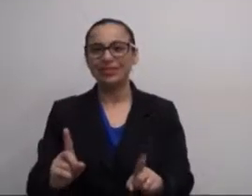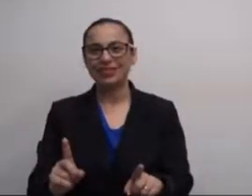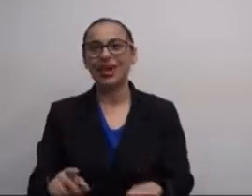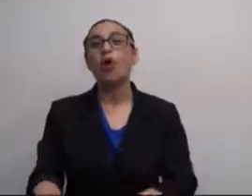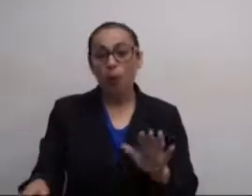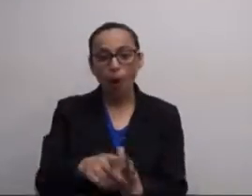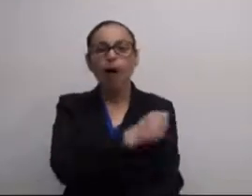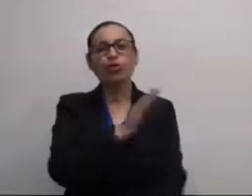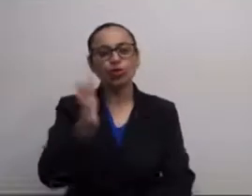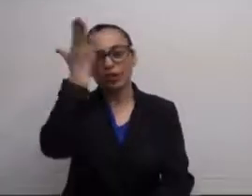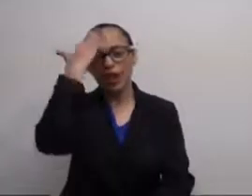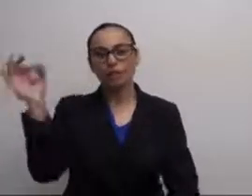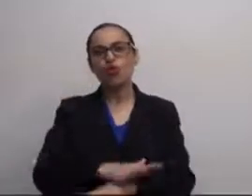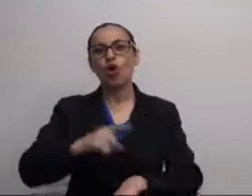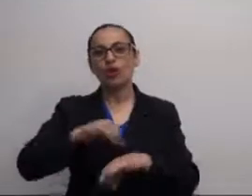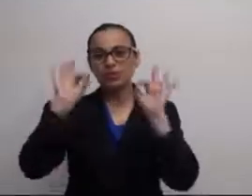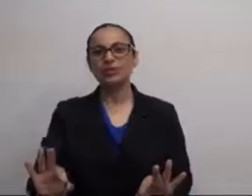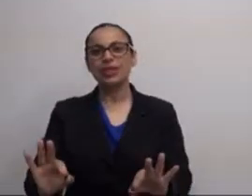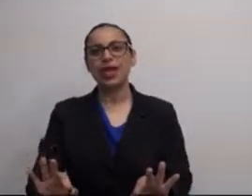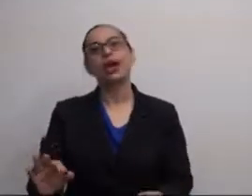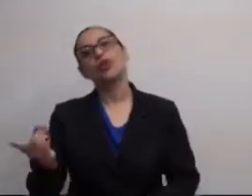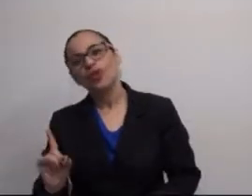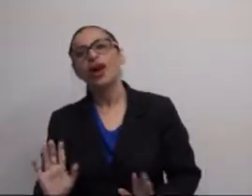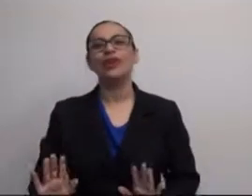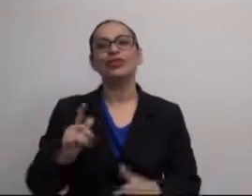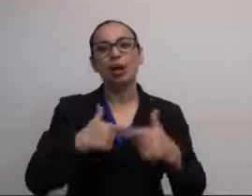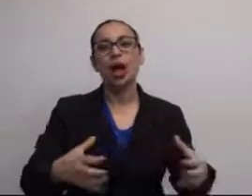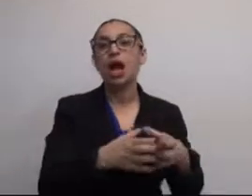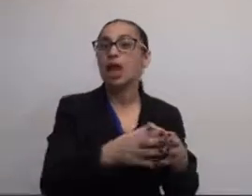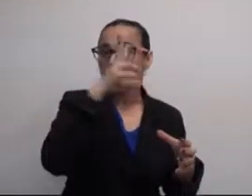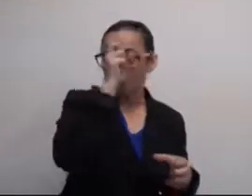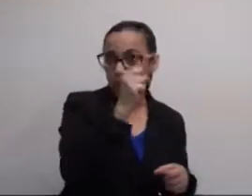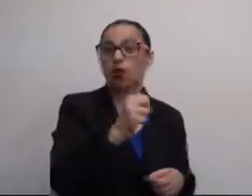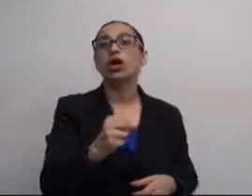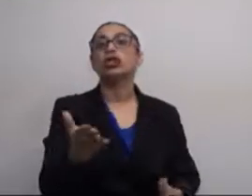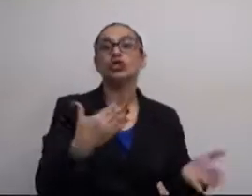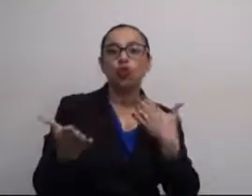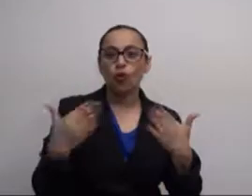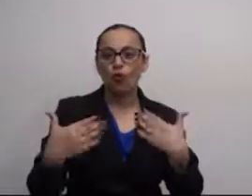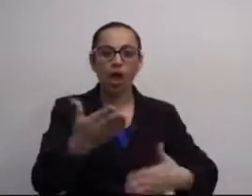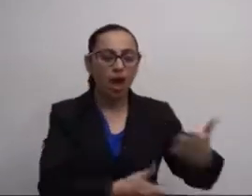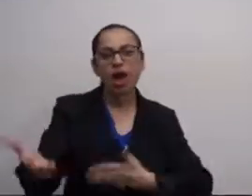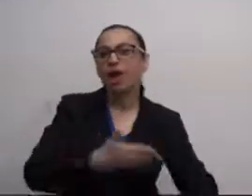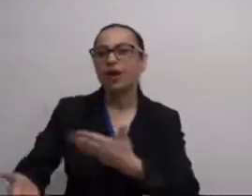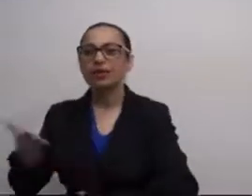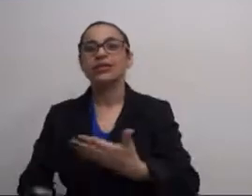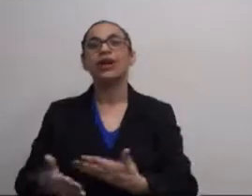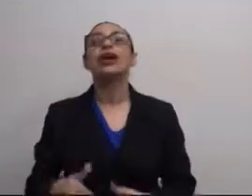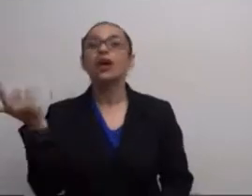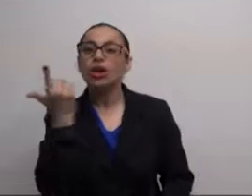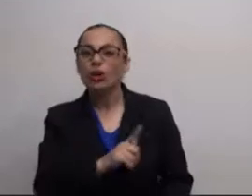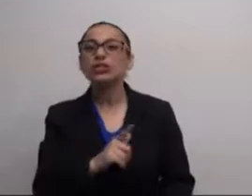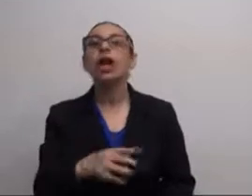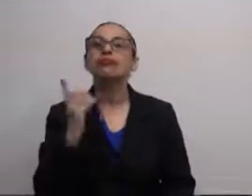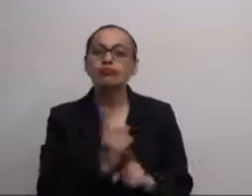isso. E com o morro, esse controle não é nem muito necessário, porque os próprios alunos sabem qual é a melhor hora ou não. O trabalho de